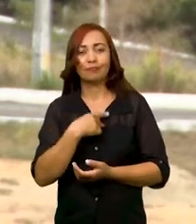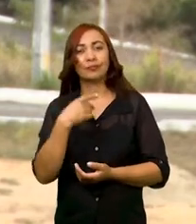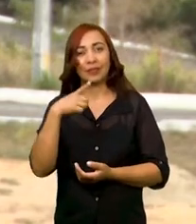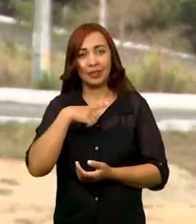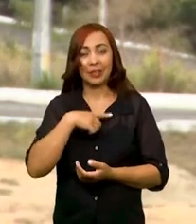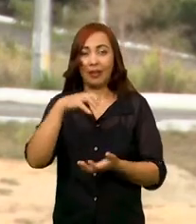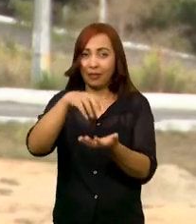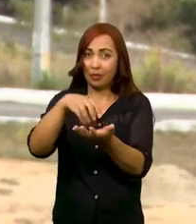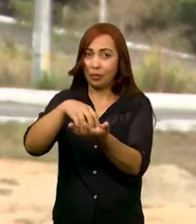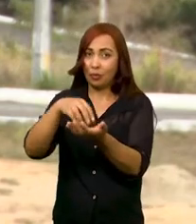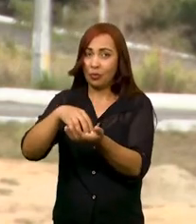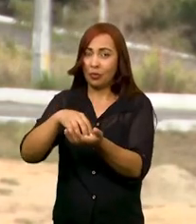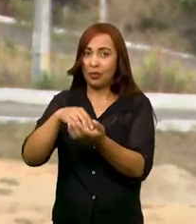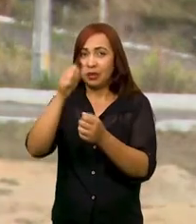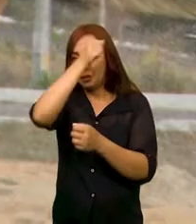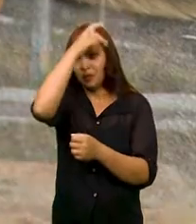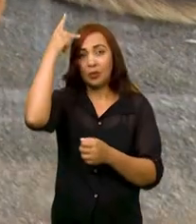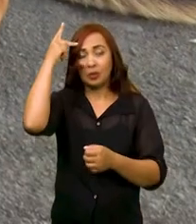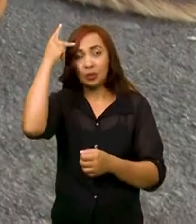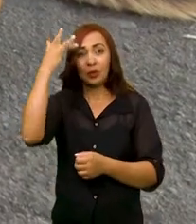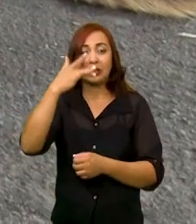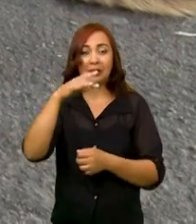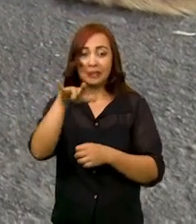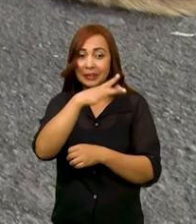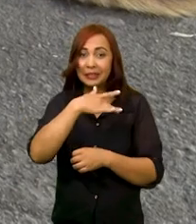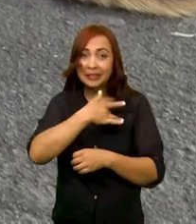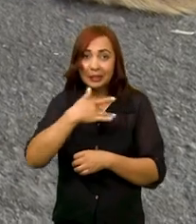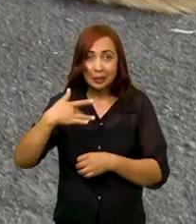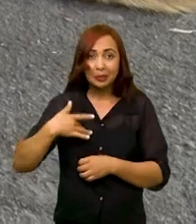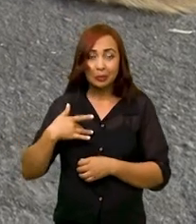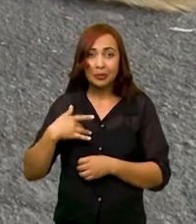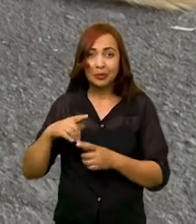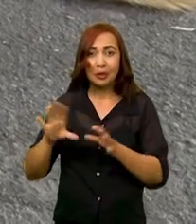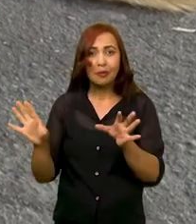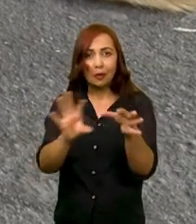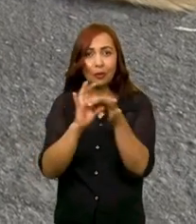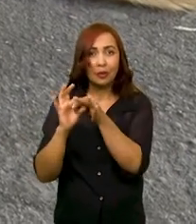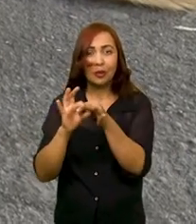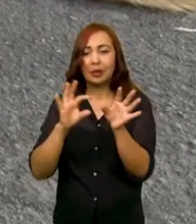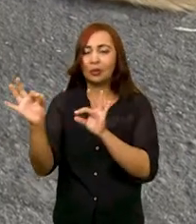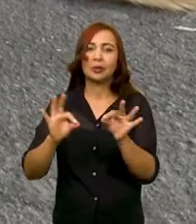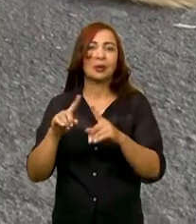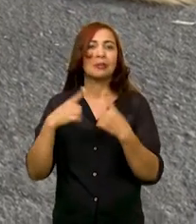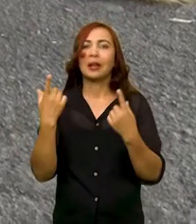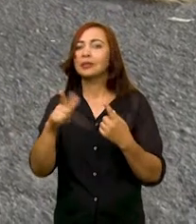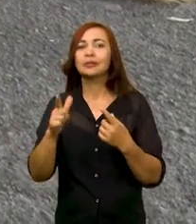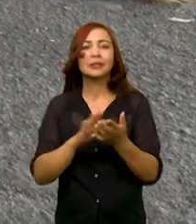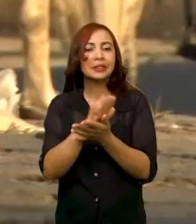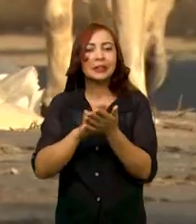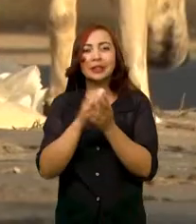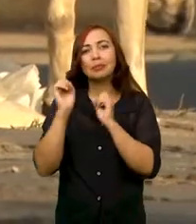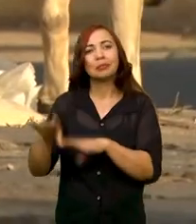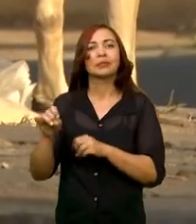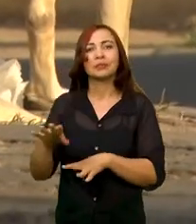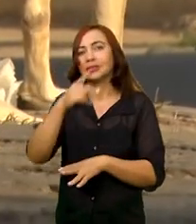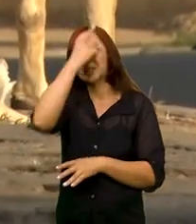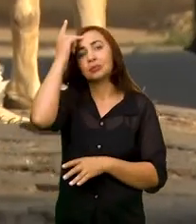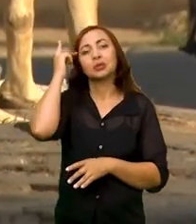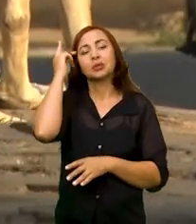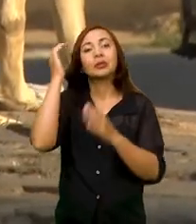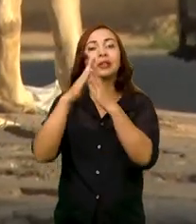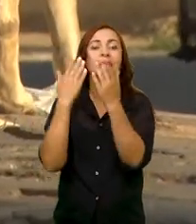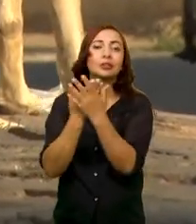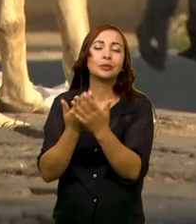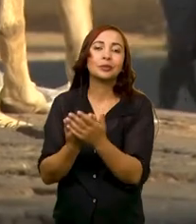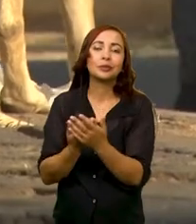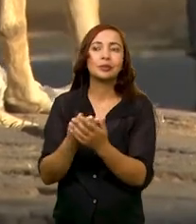em bairros periféricos, no centro da cidade e a falta de um centro de controle de zoonoses. Então, até o momento, nós não temos um CCZ.